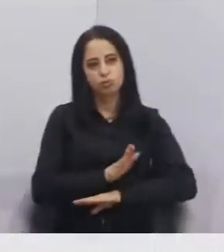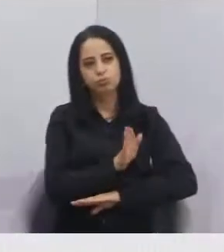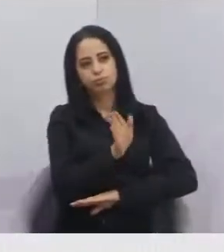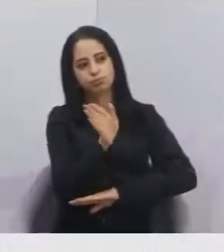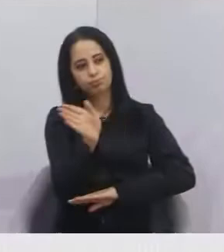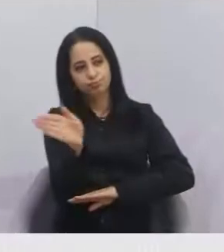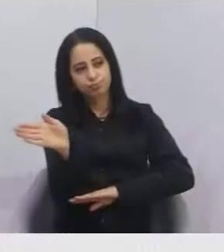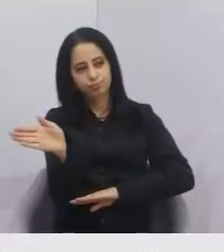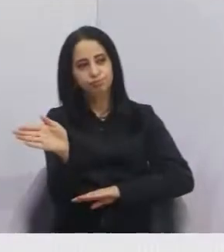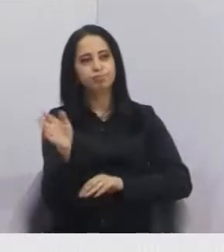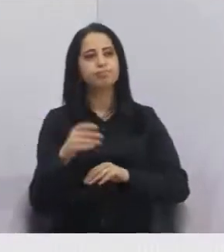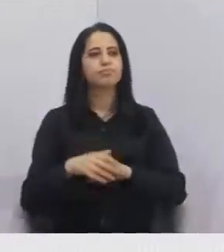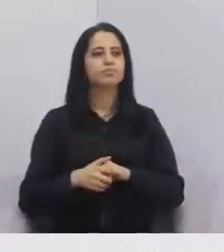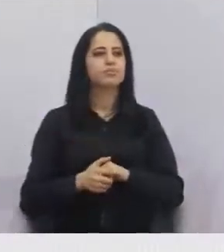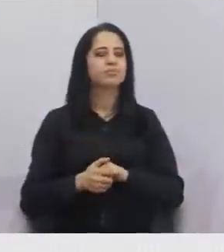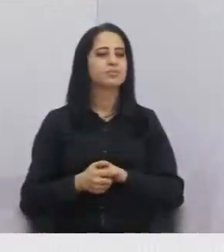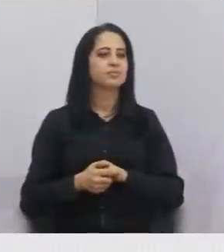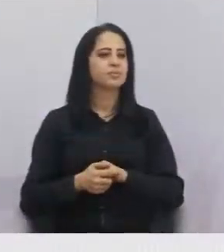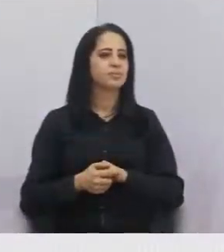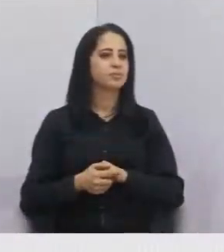Está aqui para quem quer ver o vídeo.